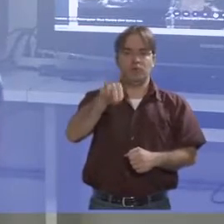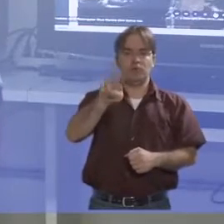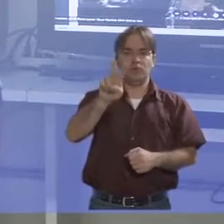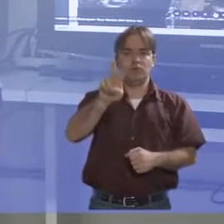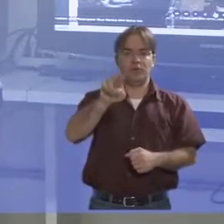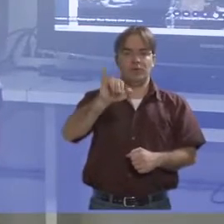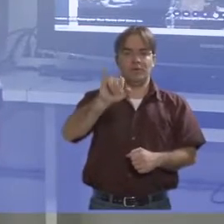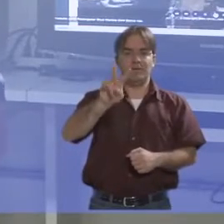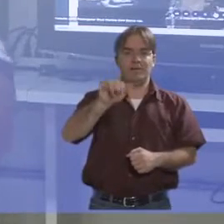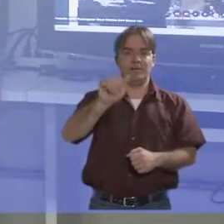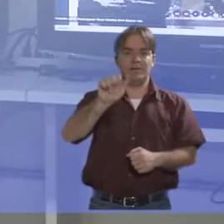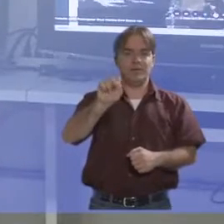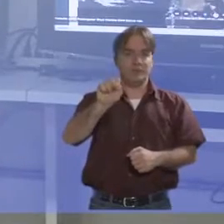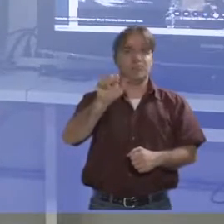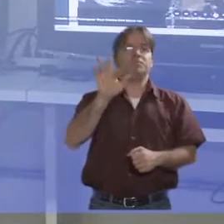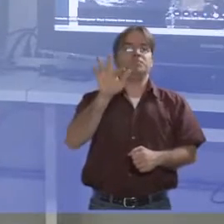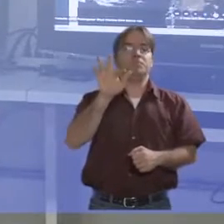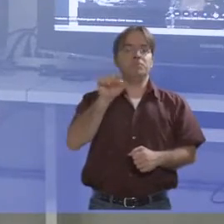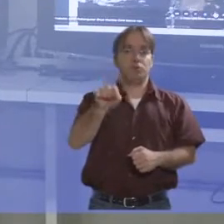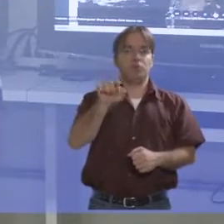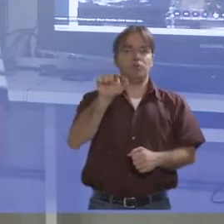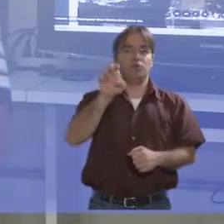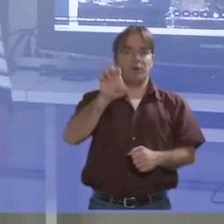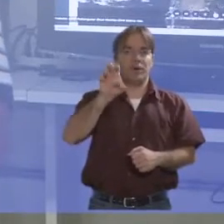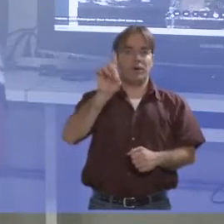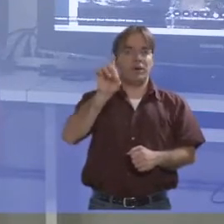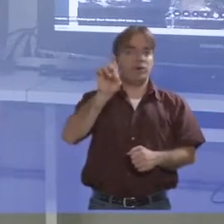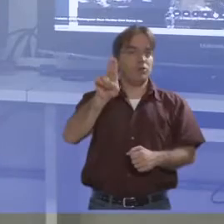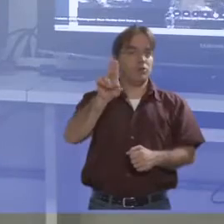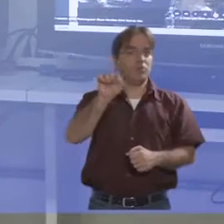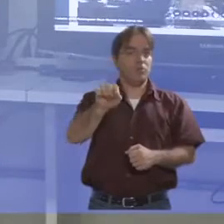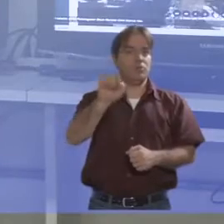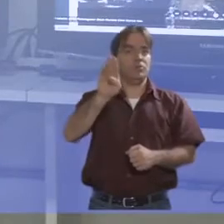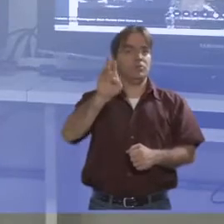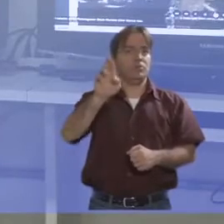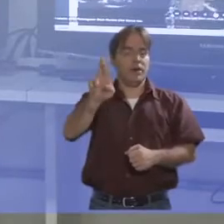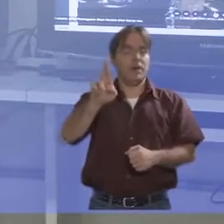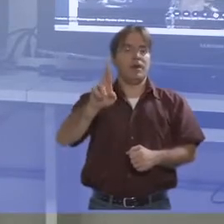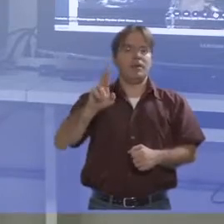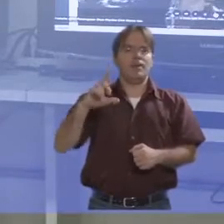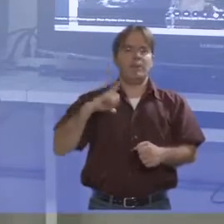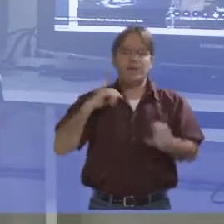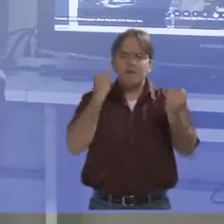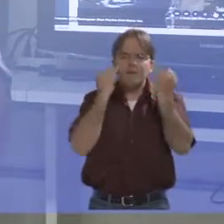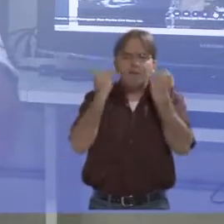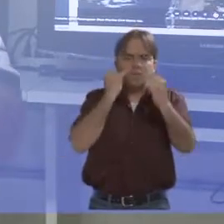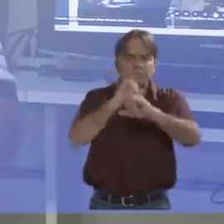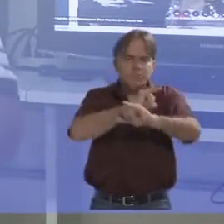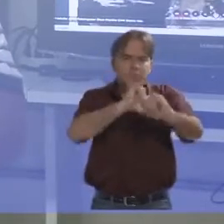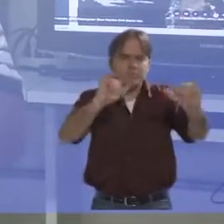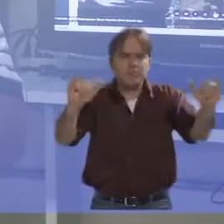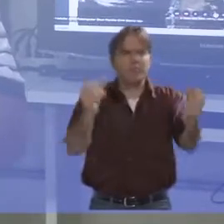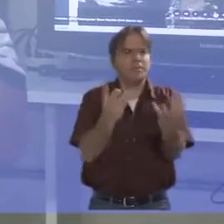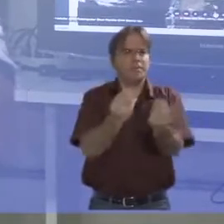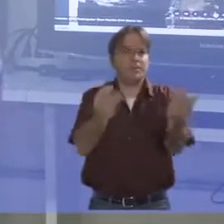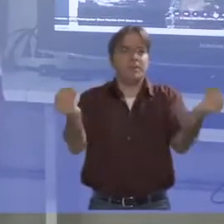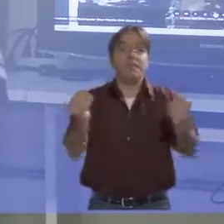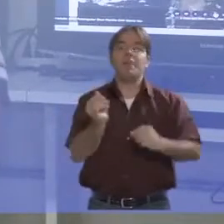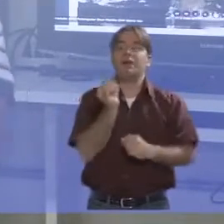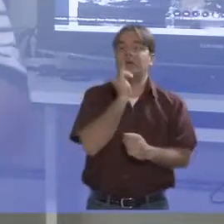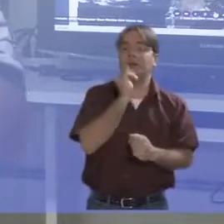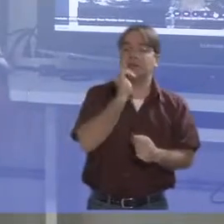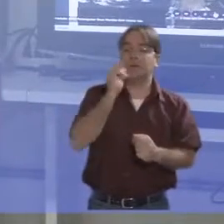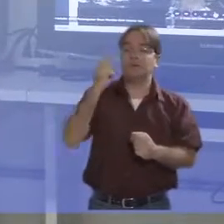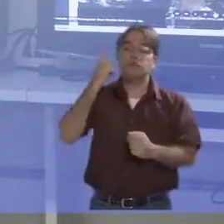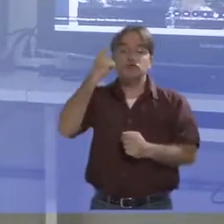.edu.br. Então, todos os dias a gente coloca as informações do que aconteceu no dia anterior, por